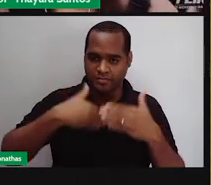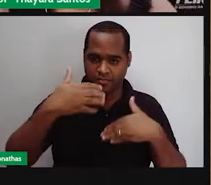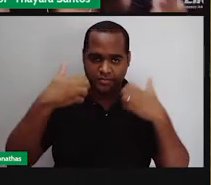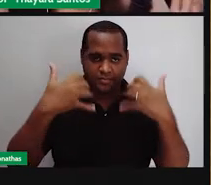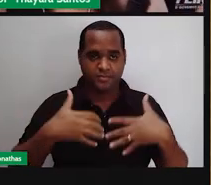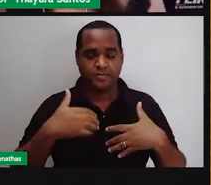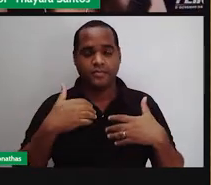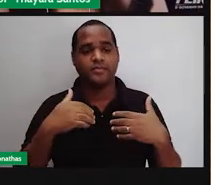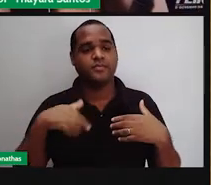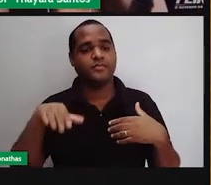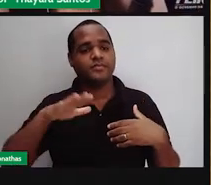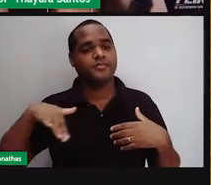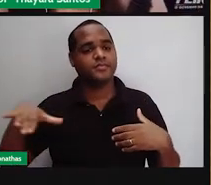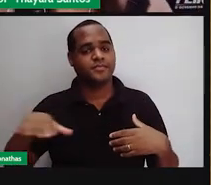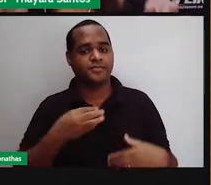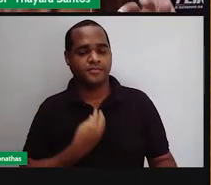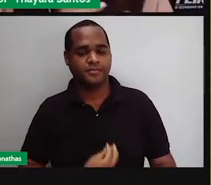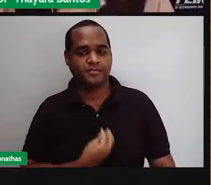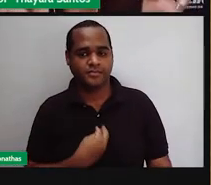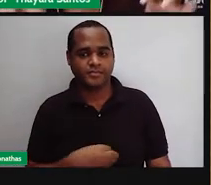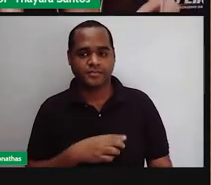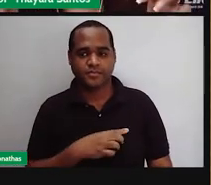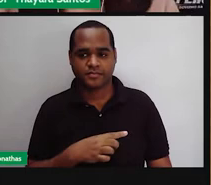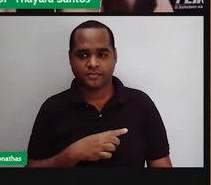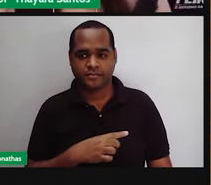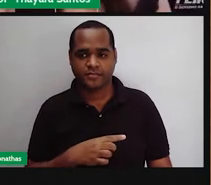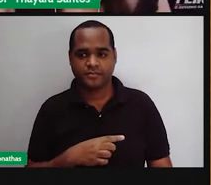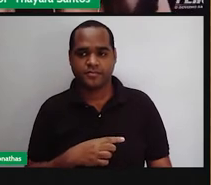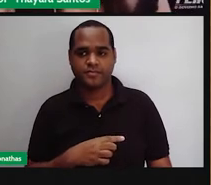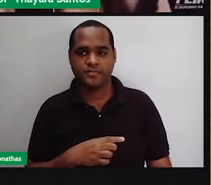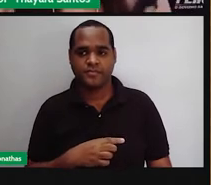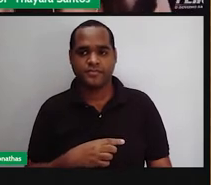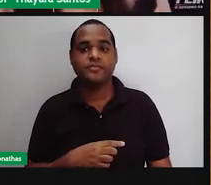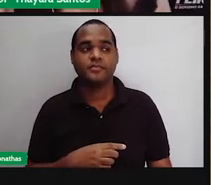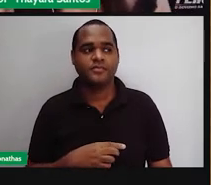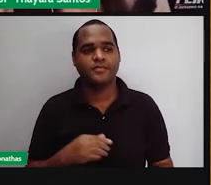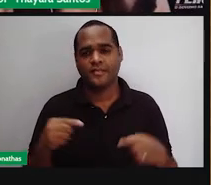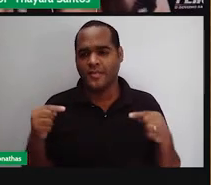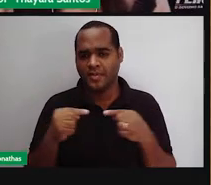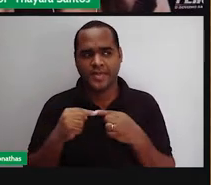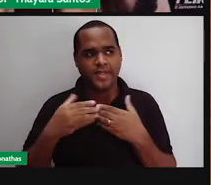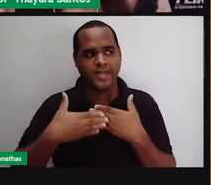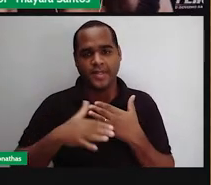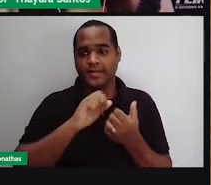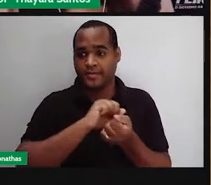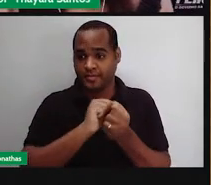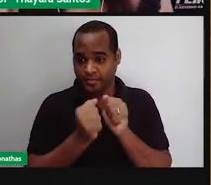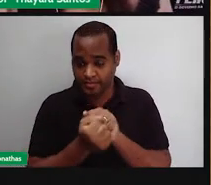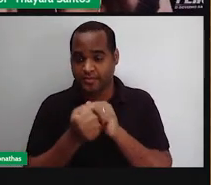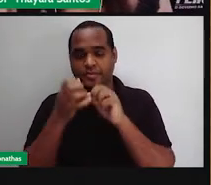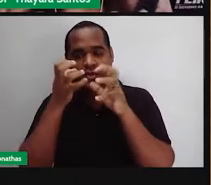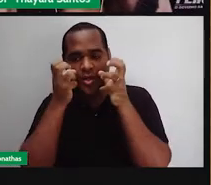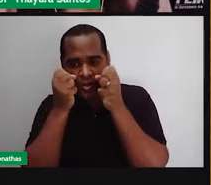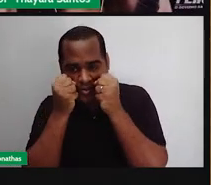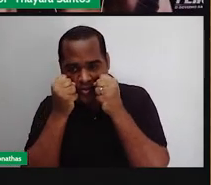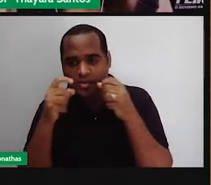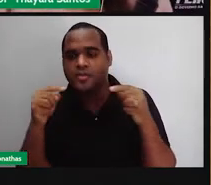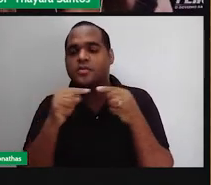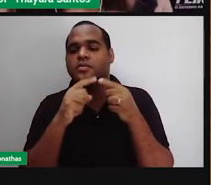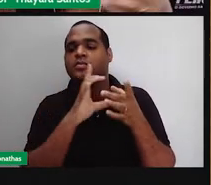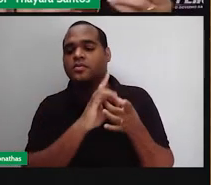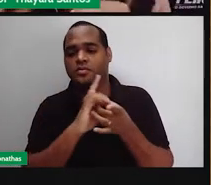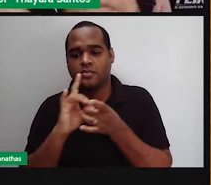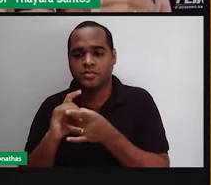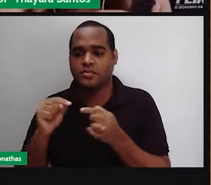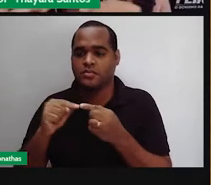parece que a nossa visão começa a se acostumar e a gente começa a enxergar melhor as coisas. Isso daí é a questão da adaptação ao escuro e está relacionado